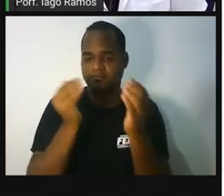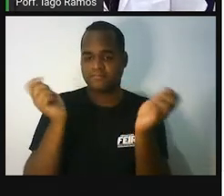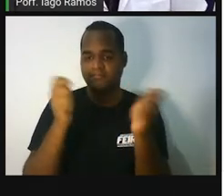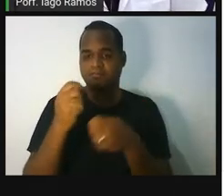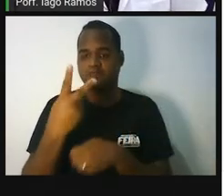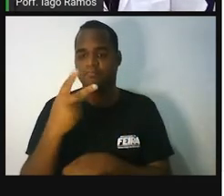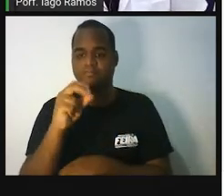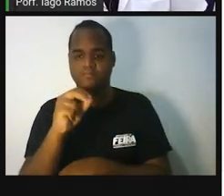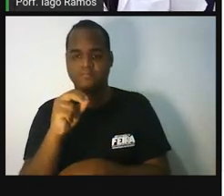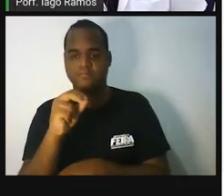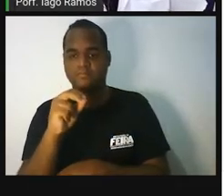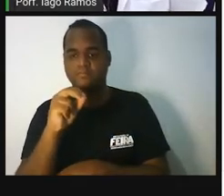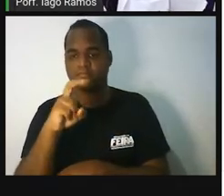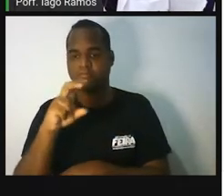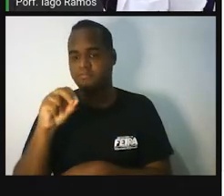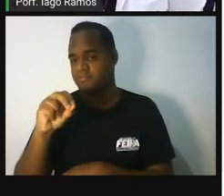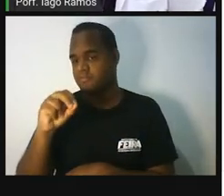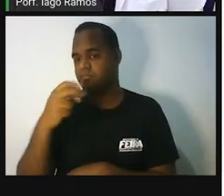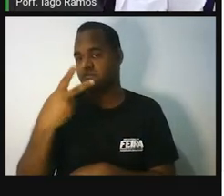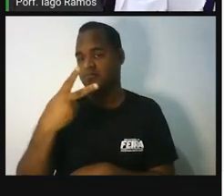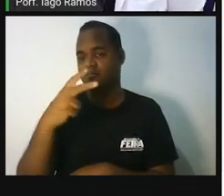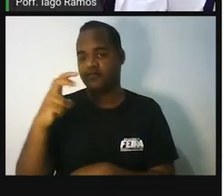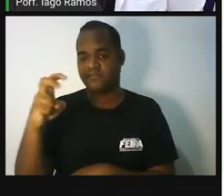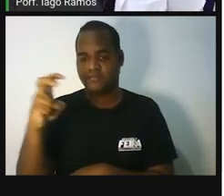255.